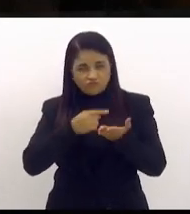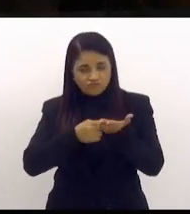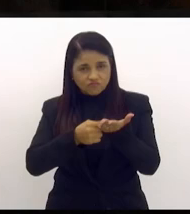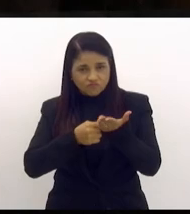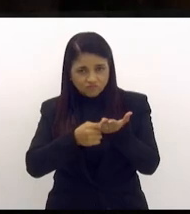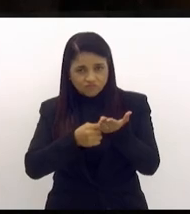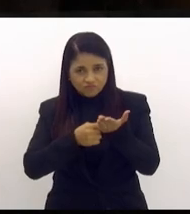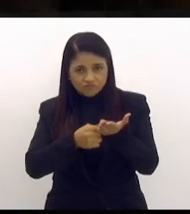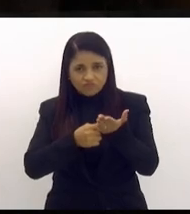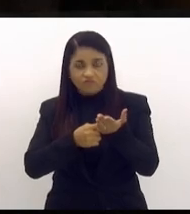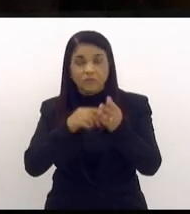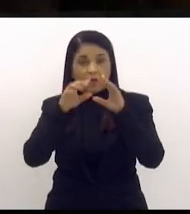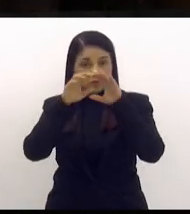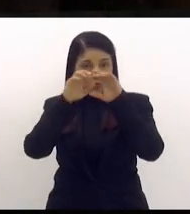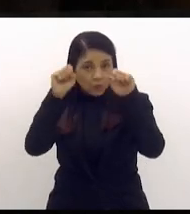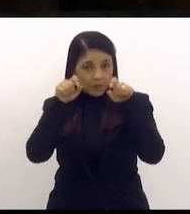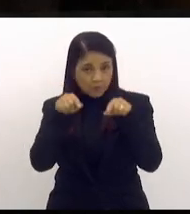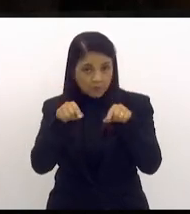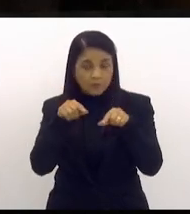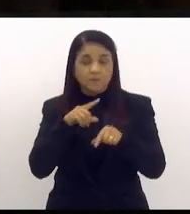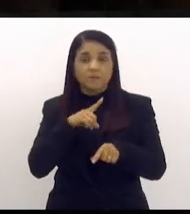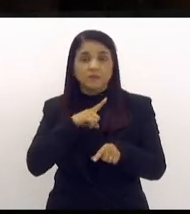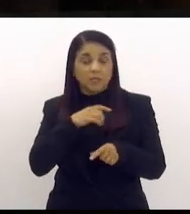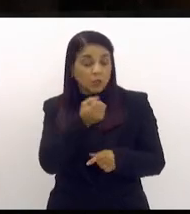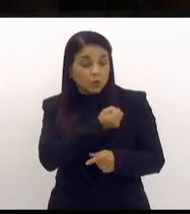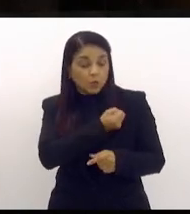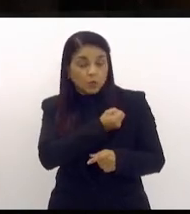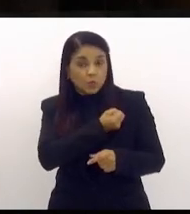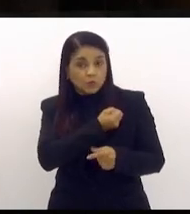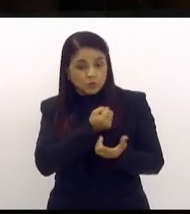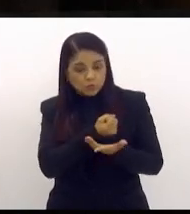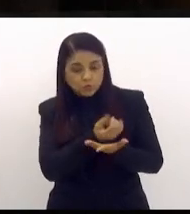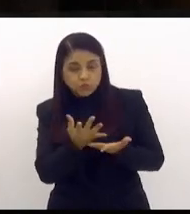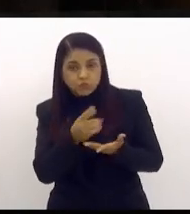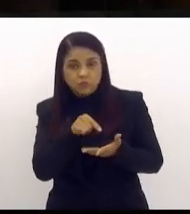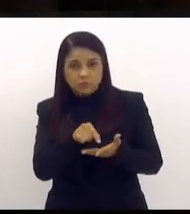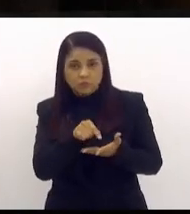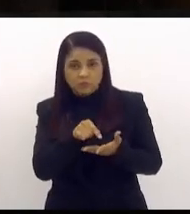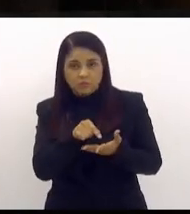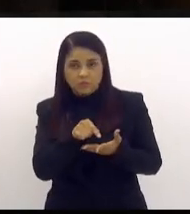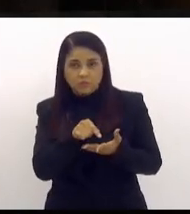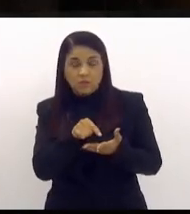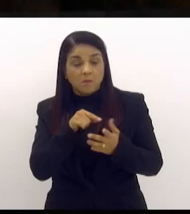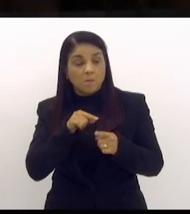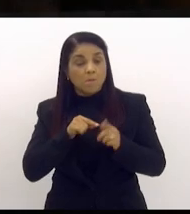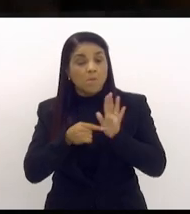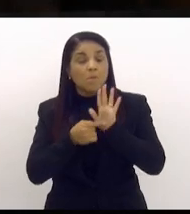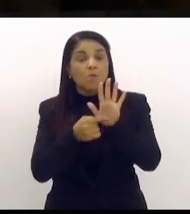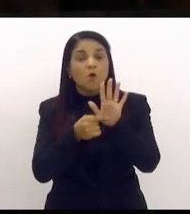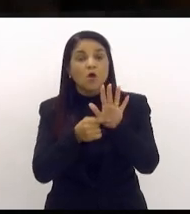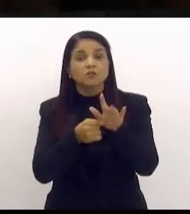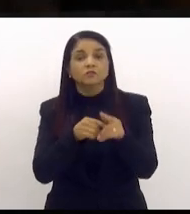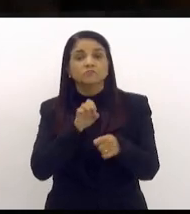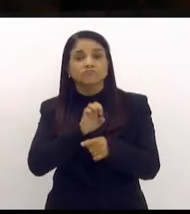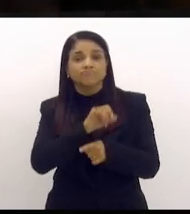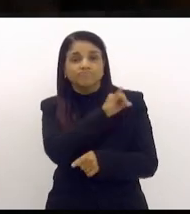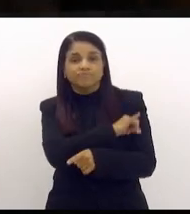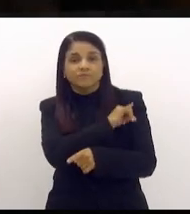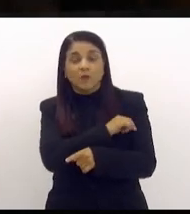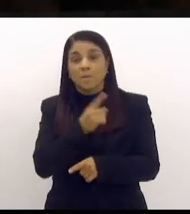fundamental lá no Supremo, tem números que mostram que o Estado do Rio de Janeiro tem 1